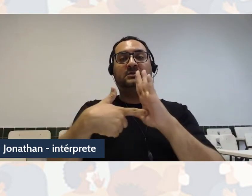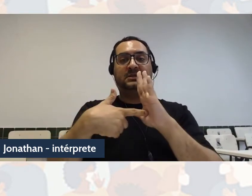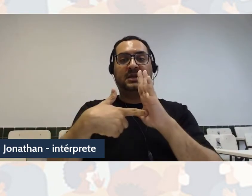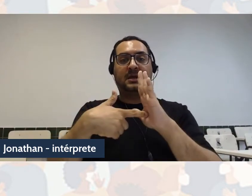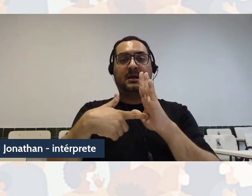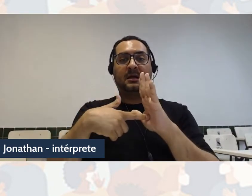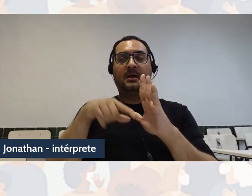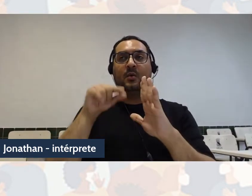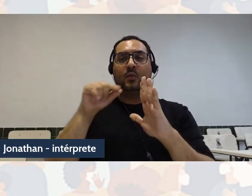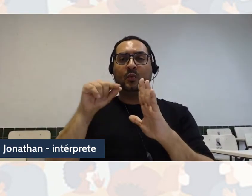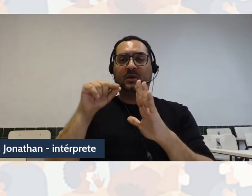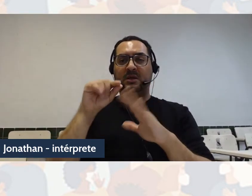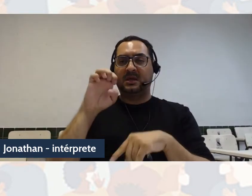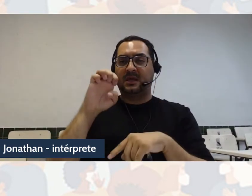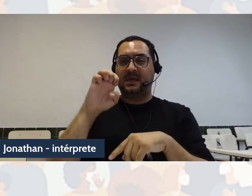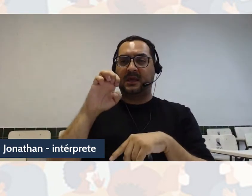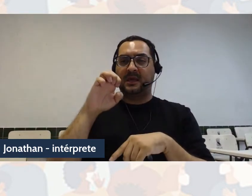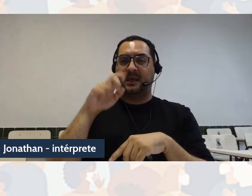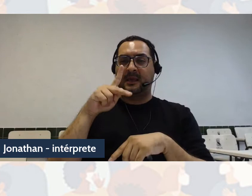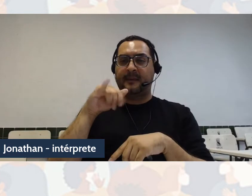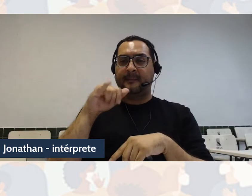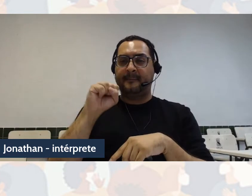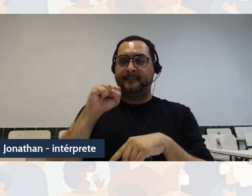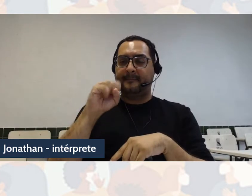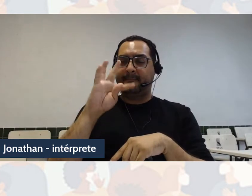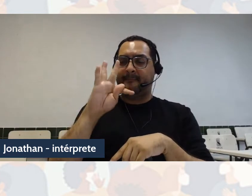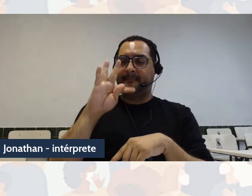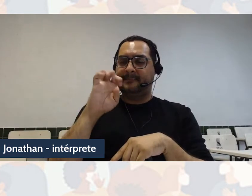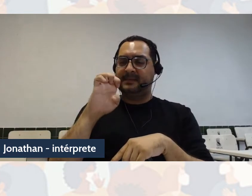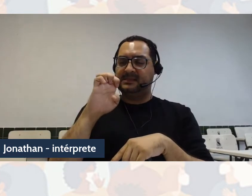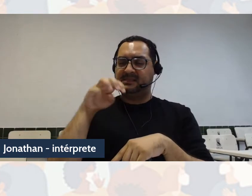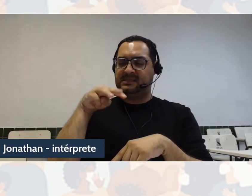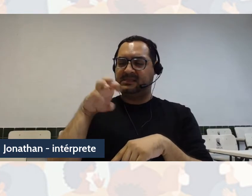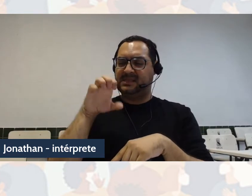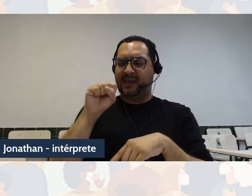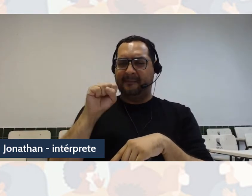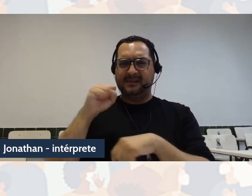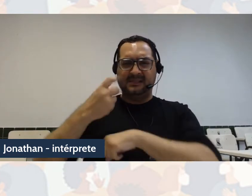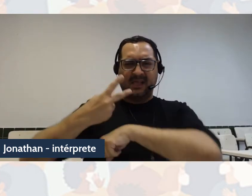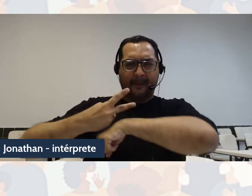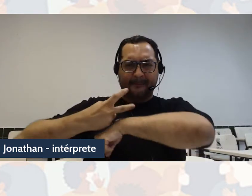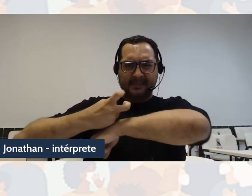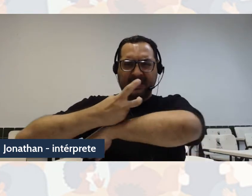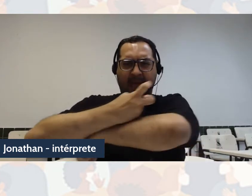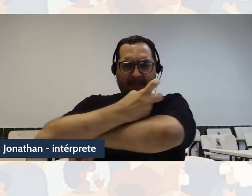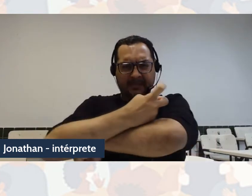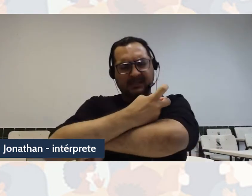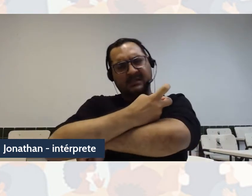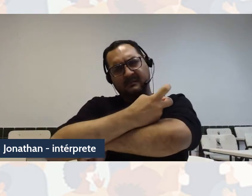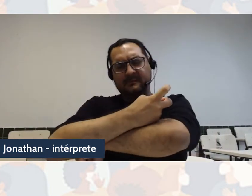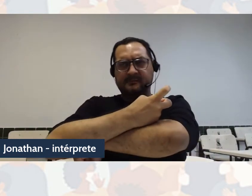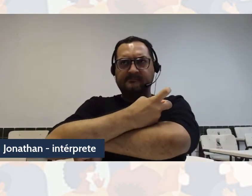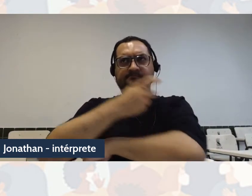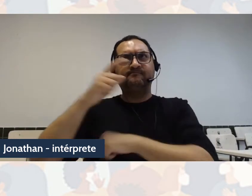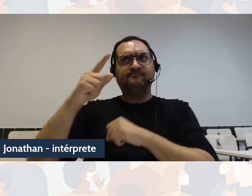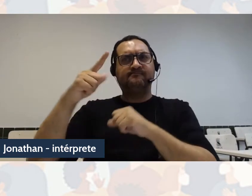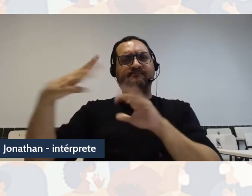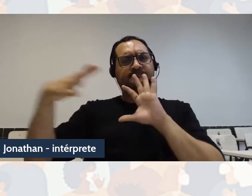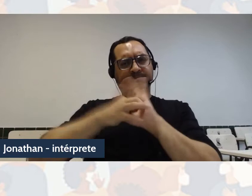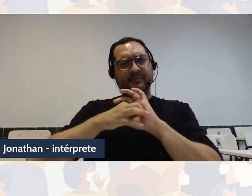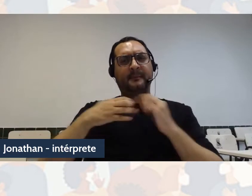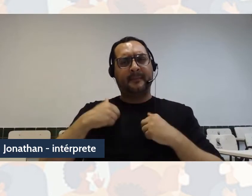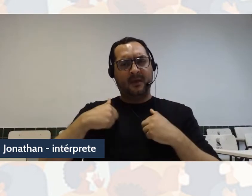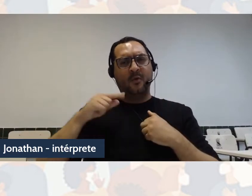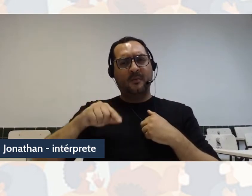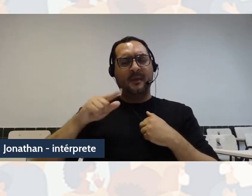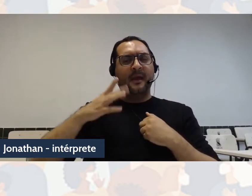aqui por epistemes, que é o título dessa mesa, inclusive, que atravessa também a minha fala, e eu acredito que vai atravessar e